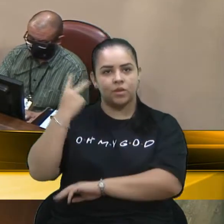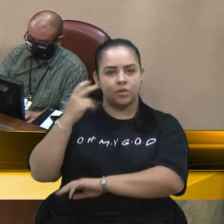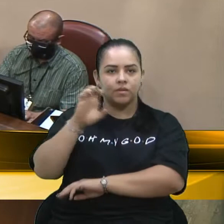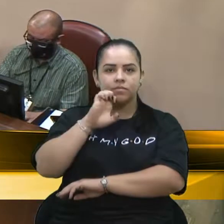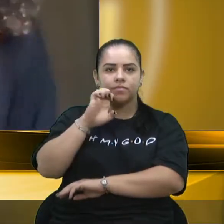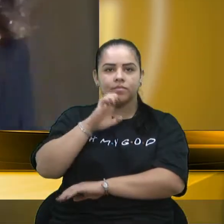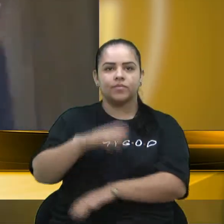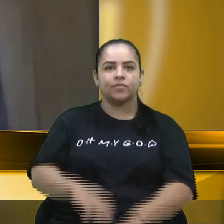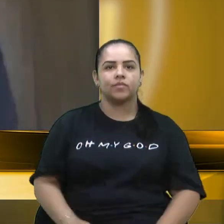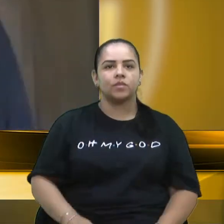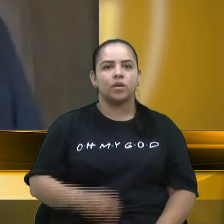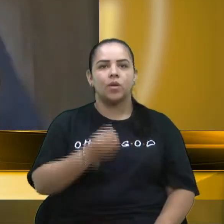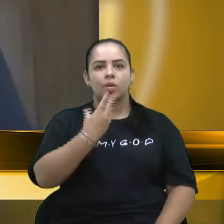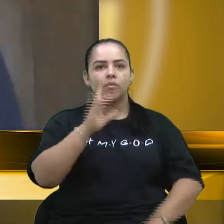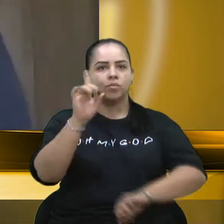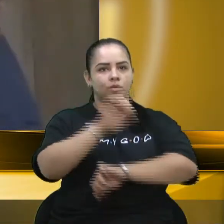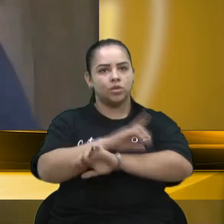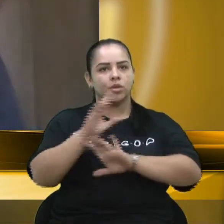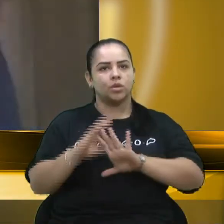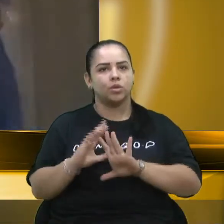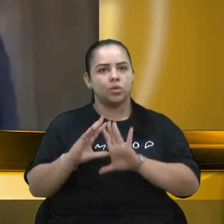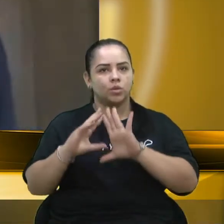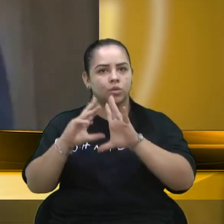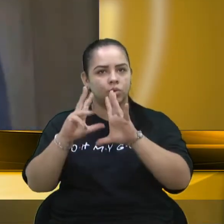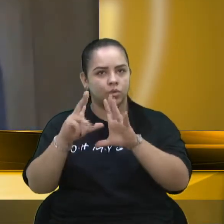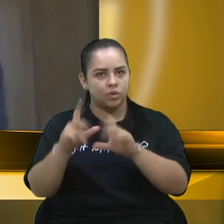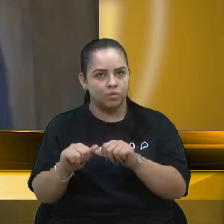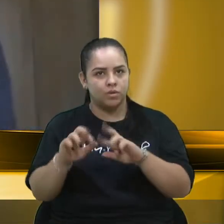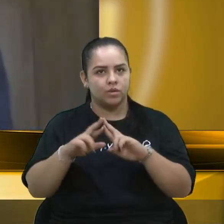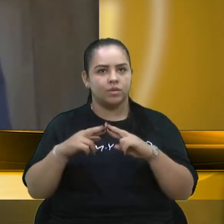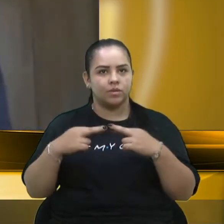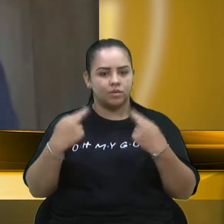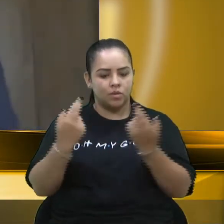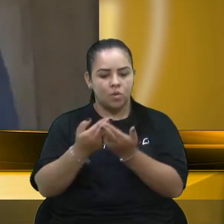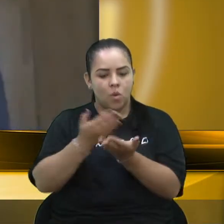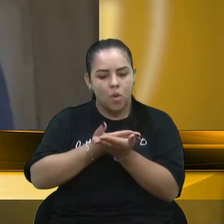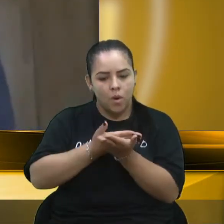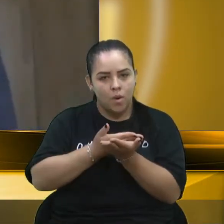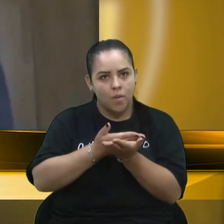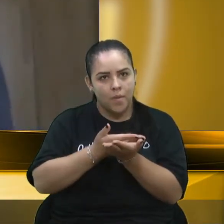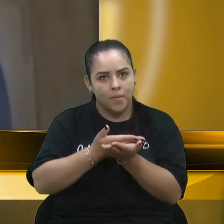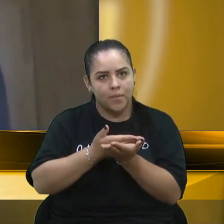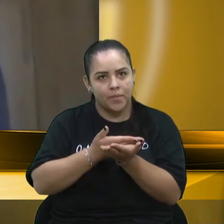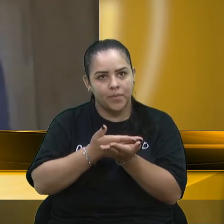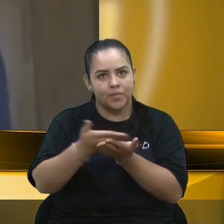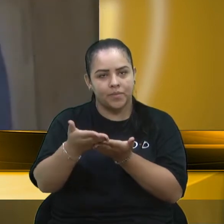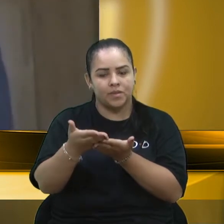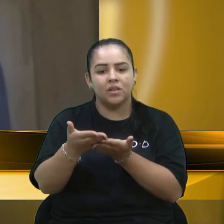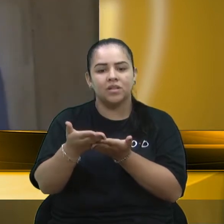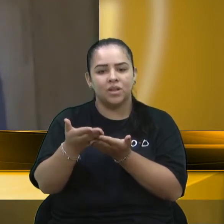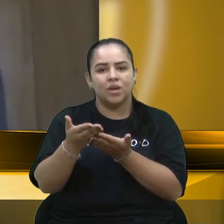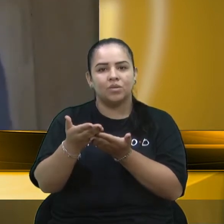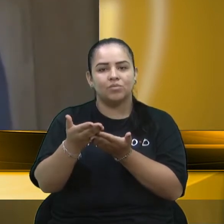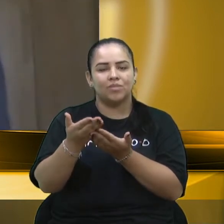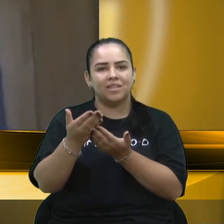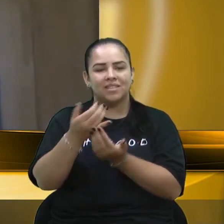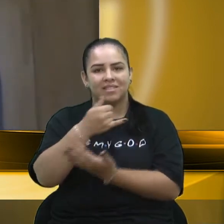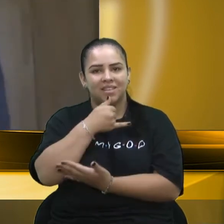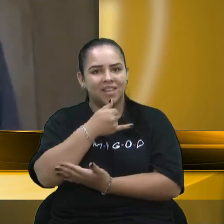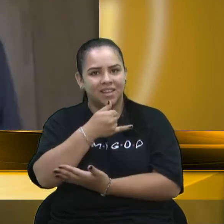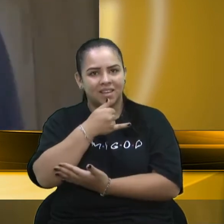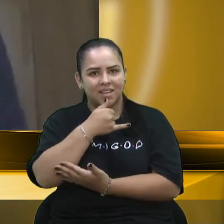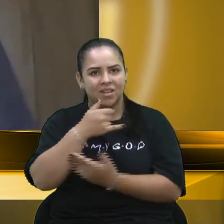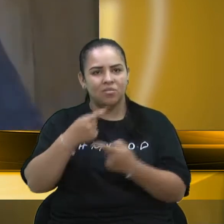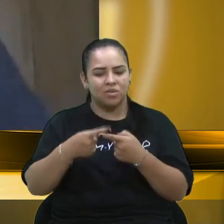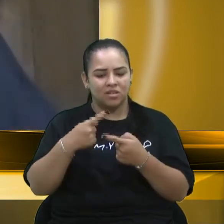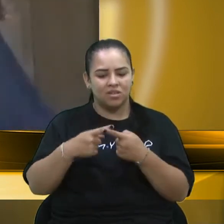dia a todos e todas. É uma sessão que começa com um peso muito grande, quando nós temos que